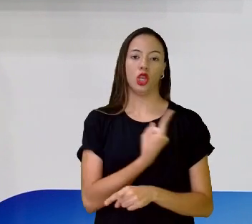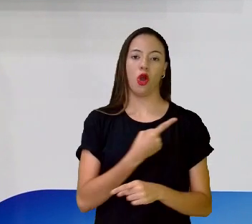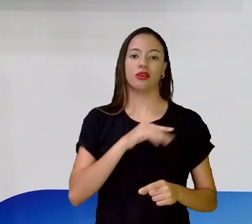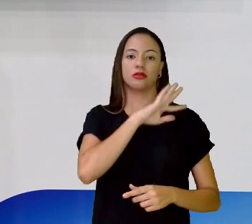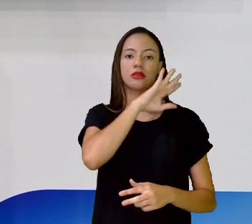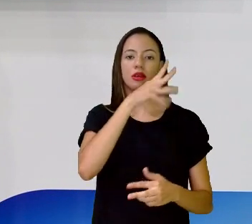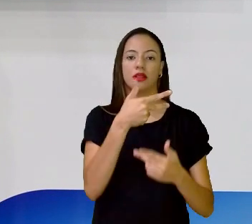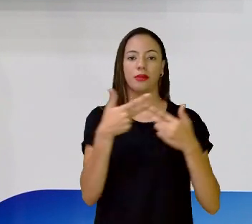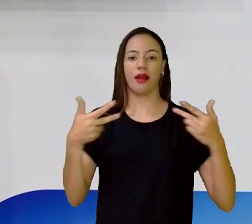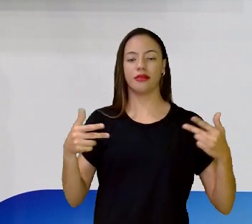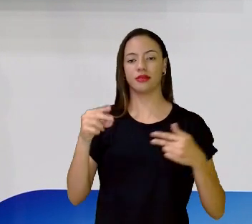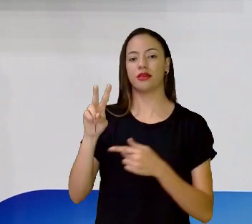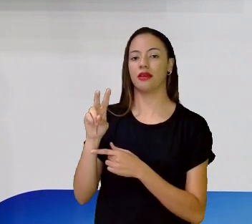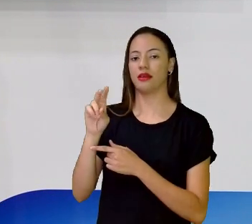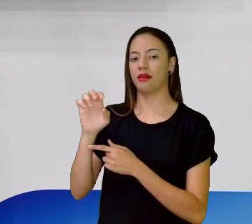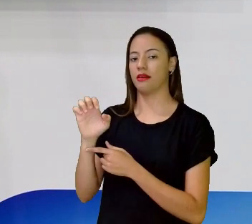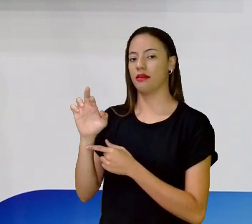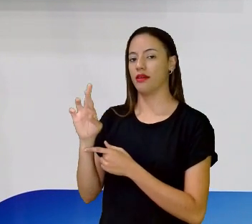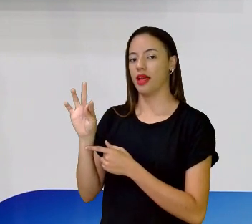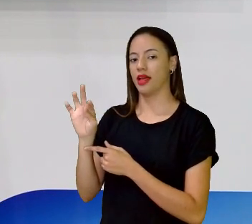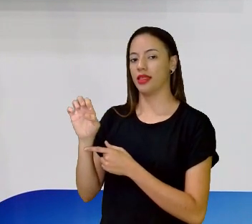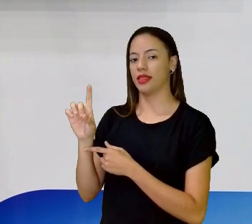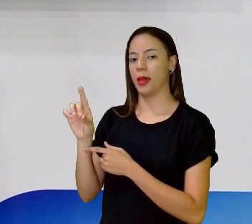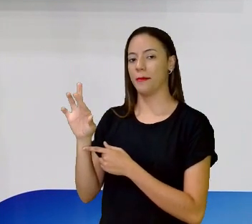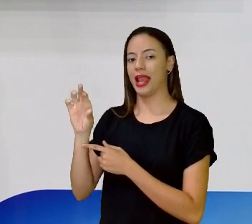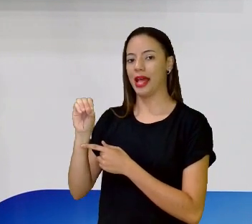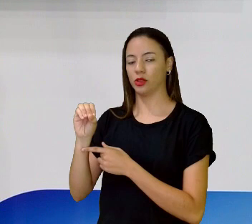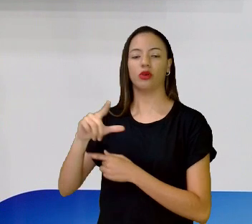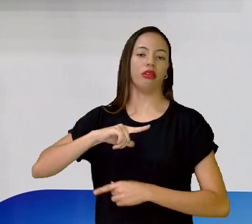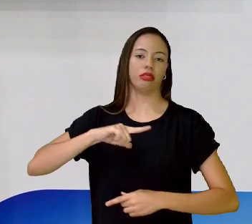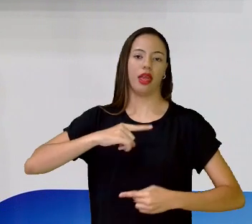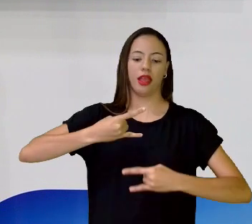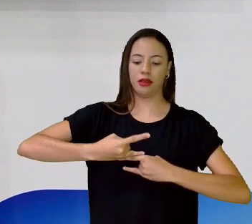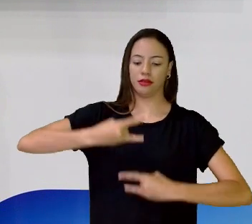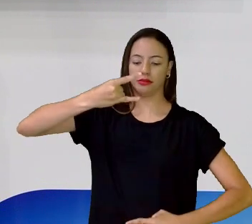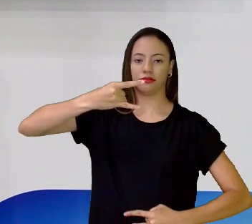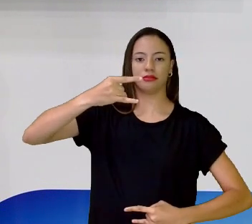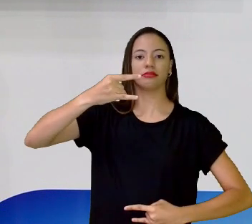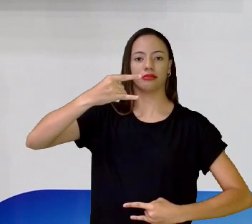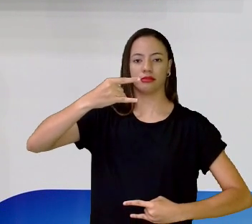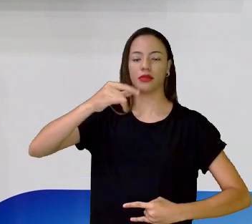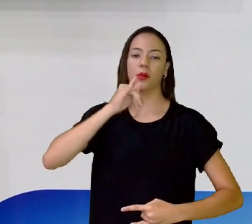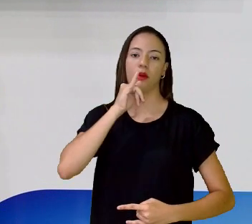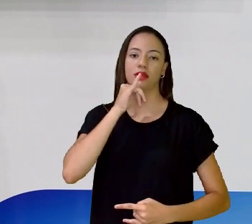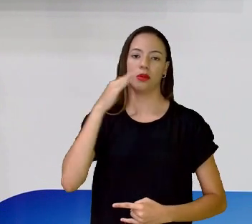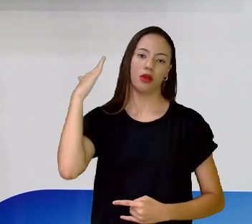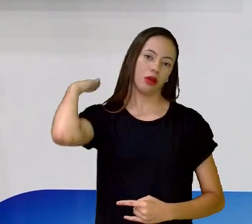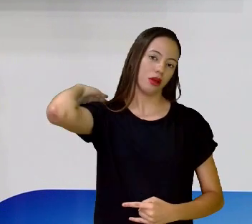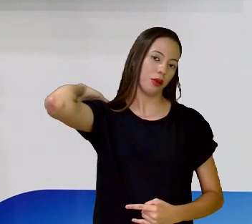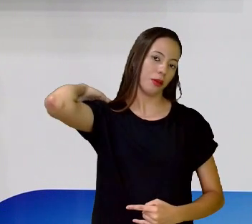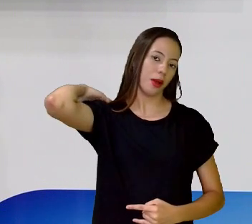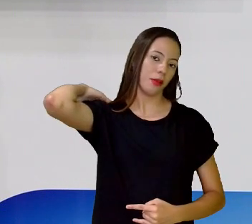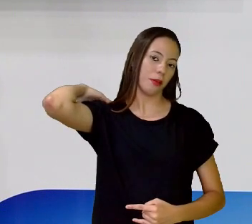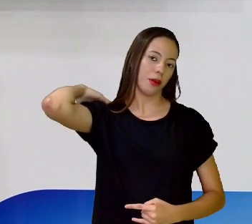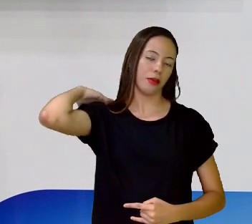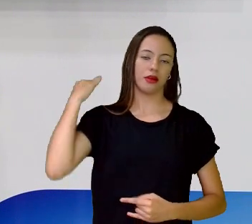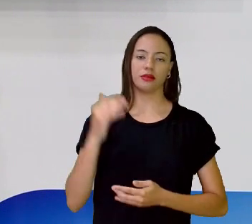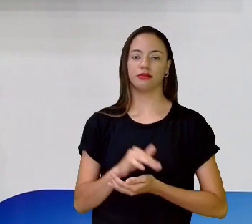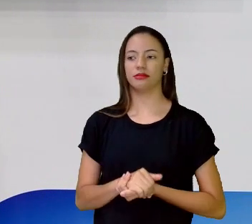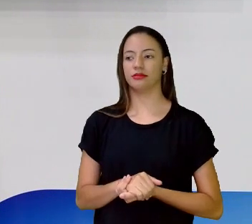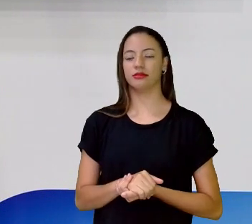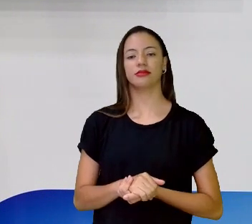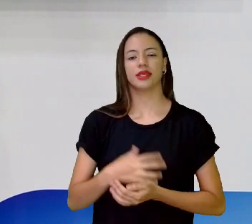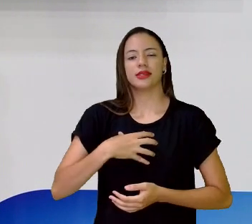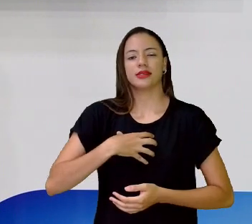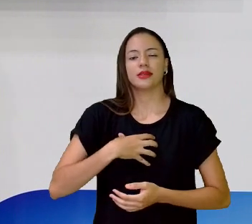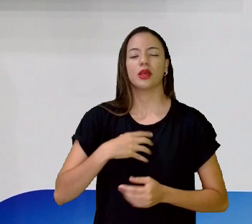vertebrados, tá? Justamente por causa dessa característica principal. Se a gente toca aqui, né, nas nossas costas, a gente